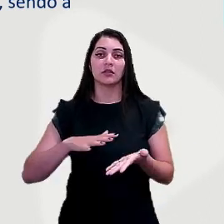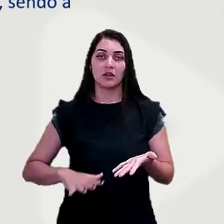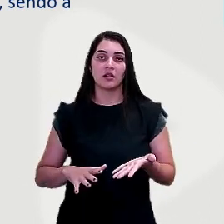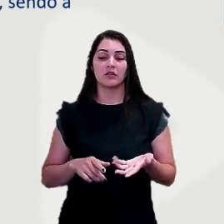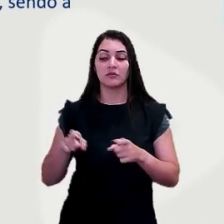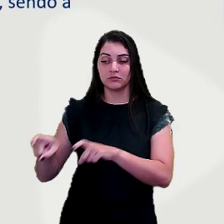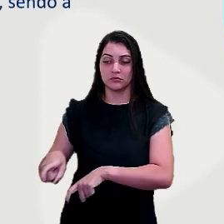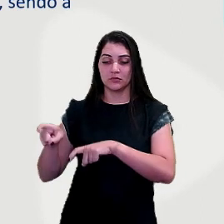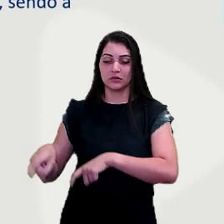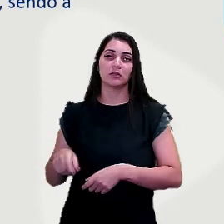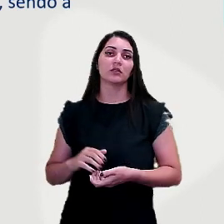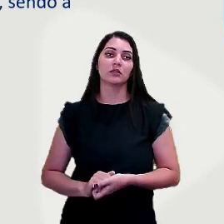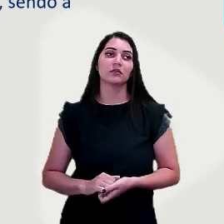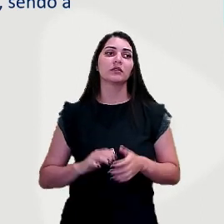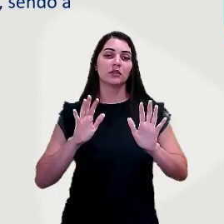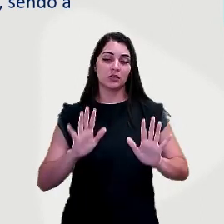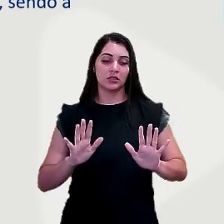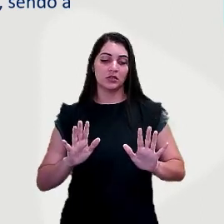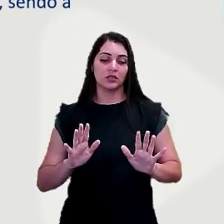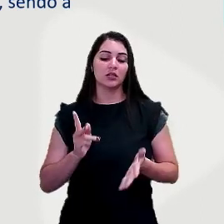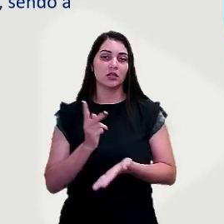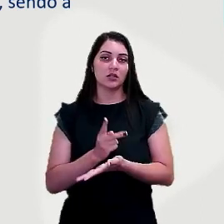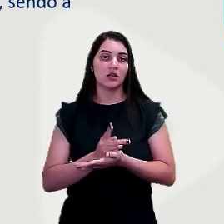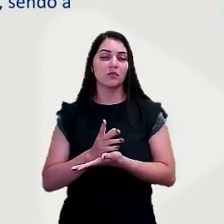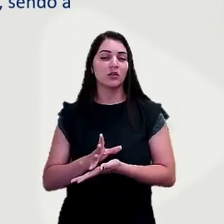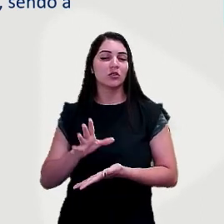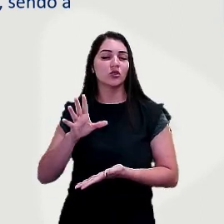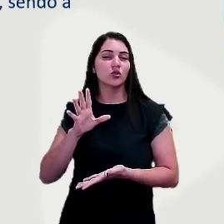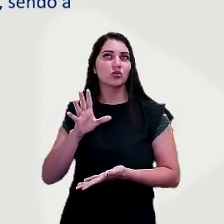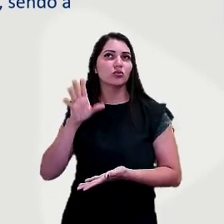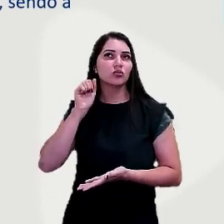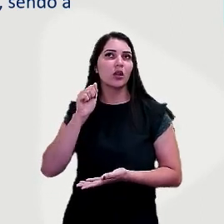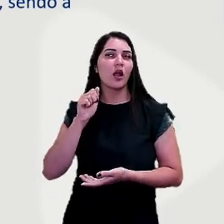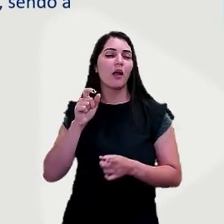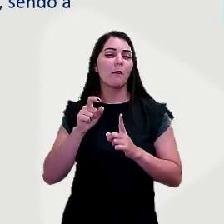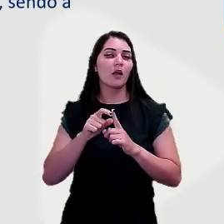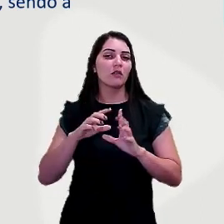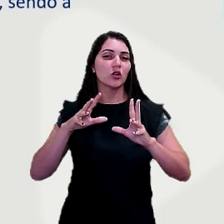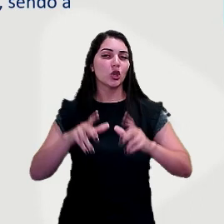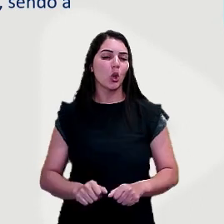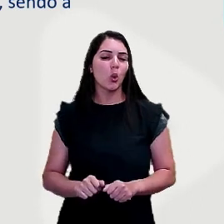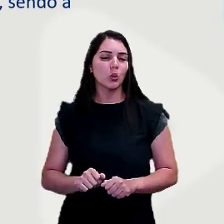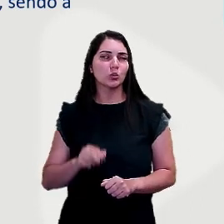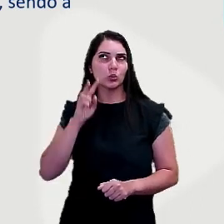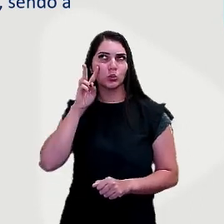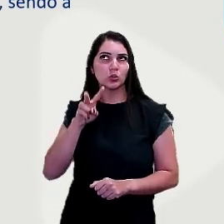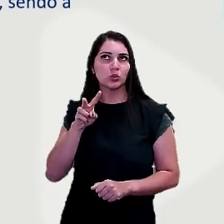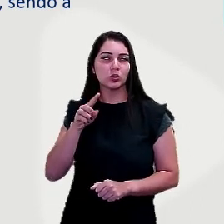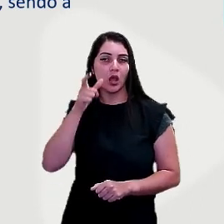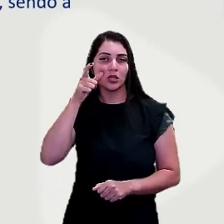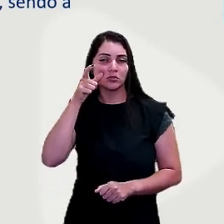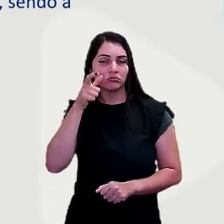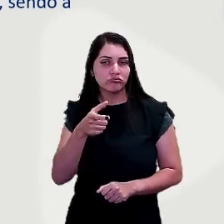agrícolas. é, gente, toda vez que a gente escuta aquela palavra todos, a gente já fica de orelha em pé, né? Para